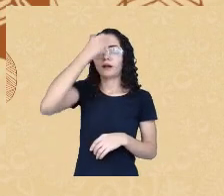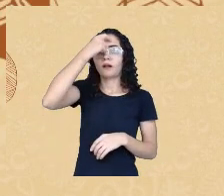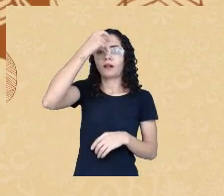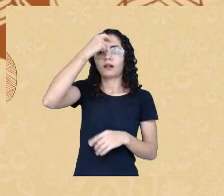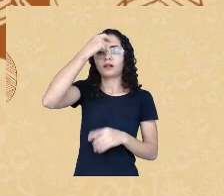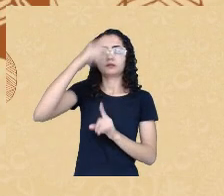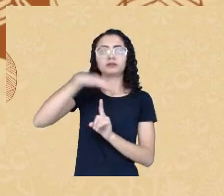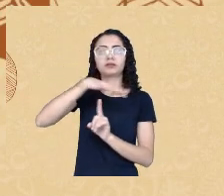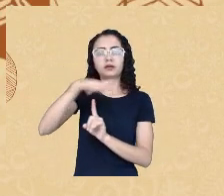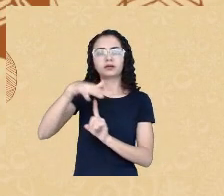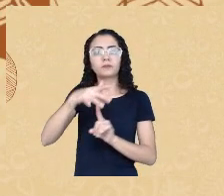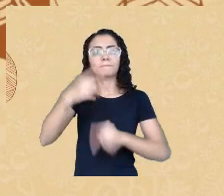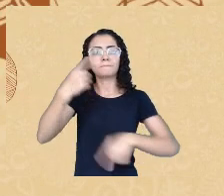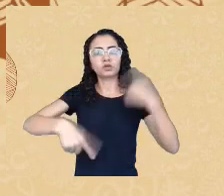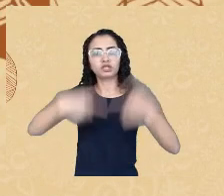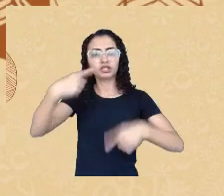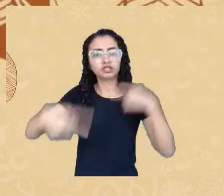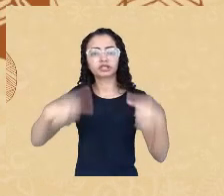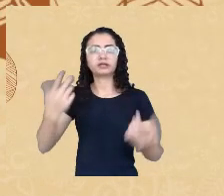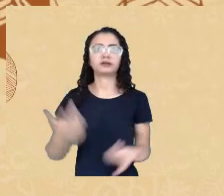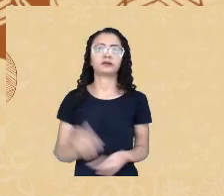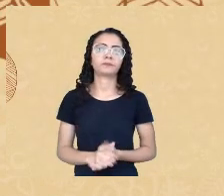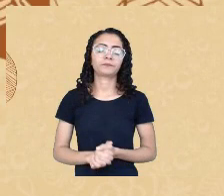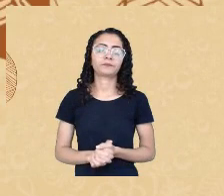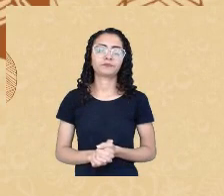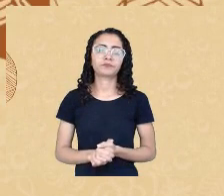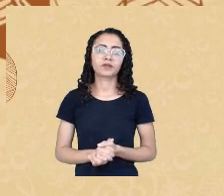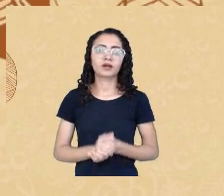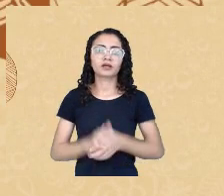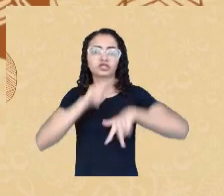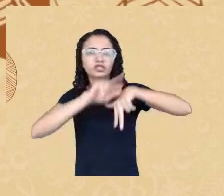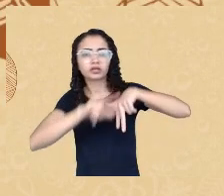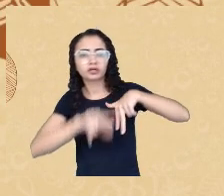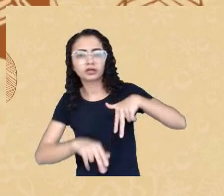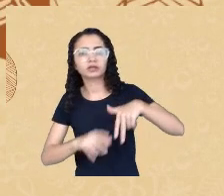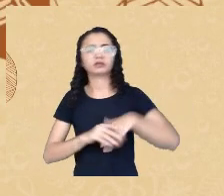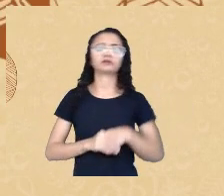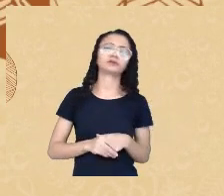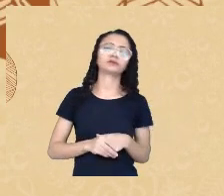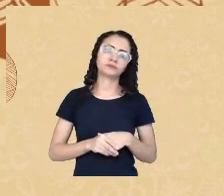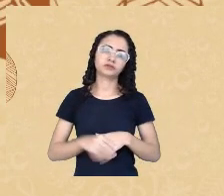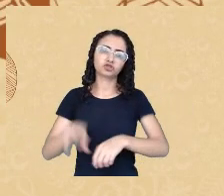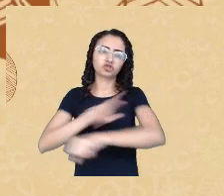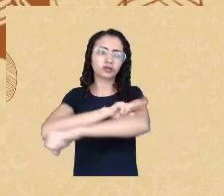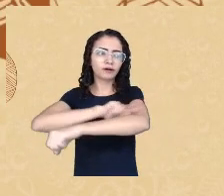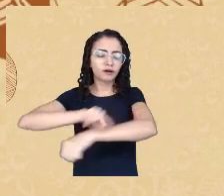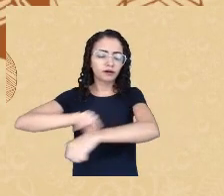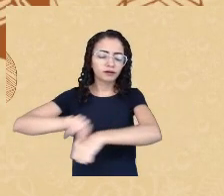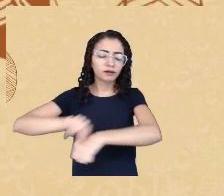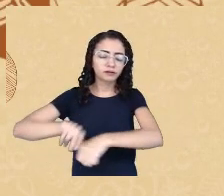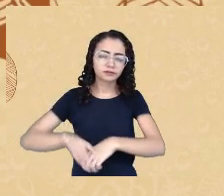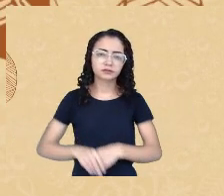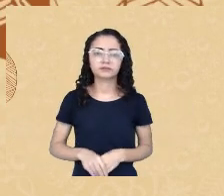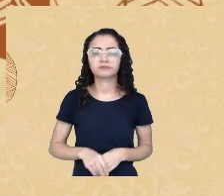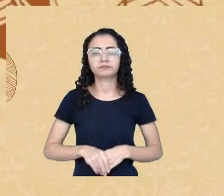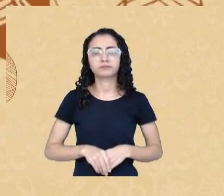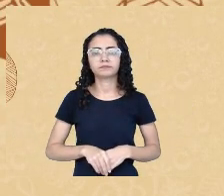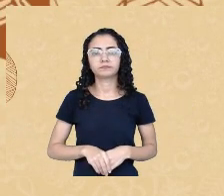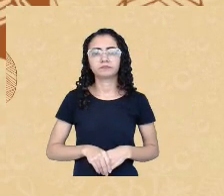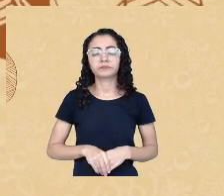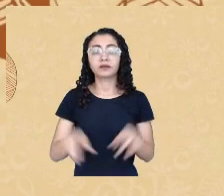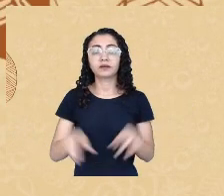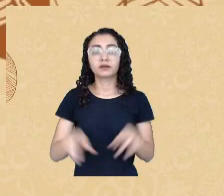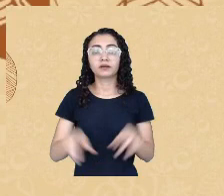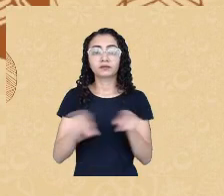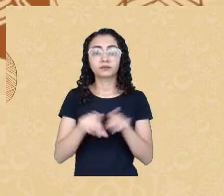religiosas, raciais, de orientação sexual e identidade de gênero. Assim também como favorecer o uso do conhecimento